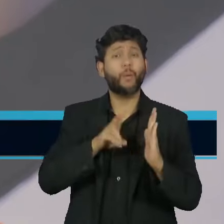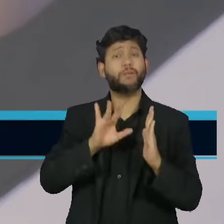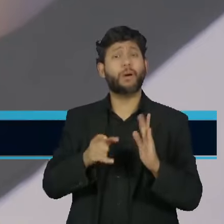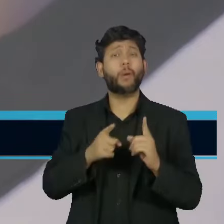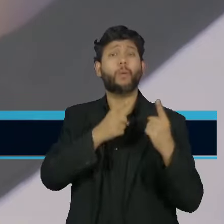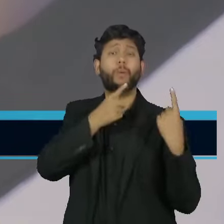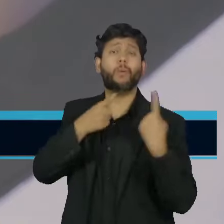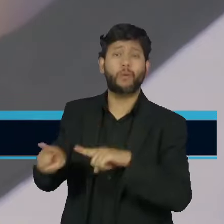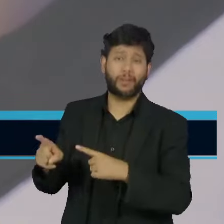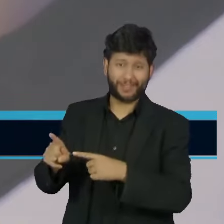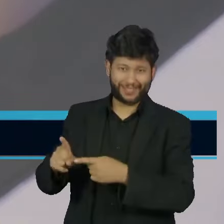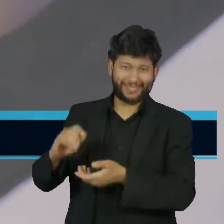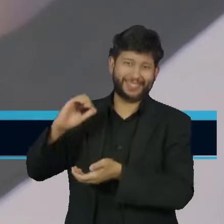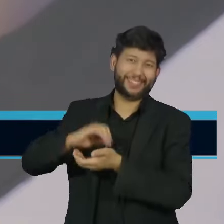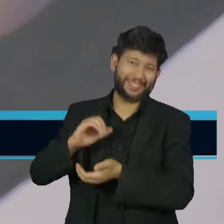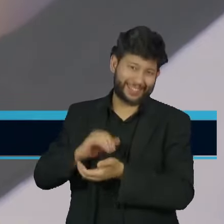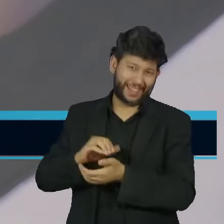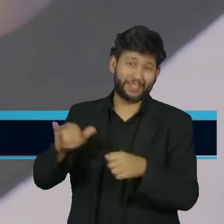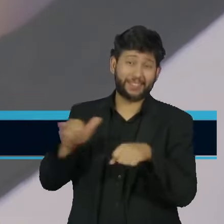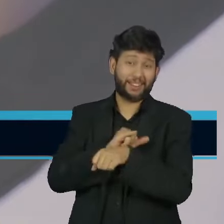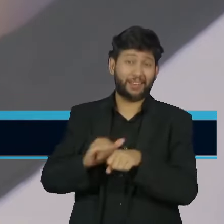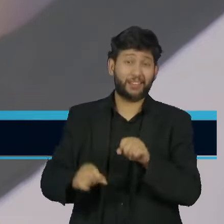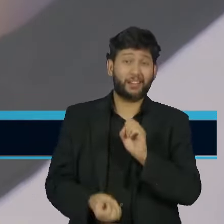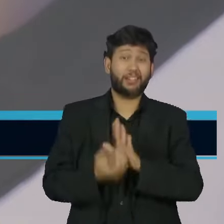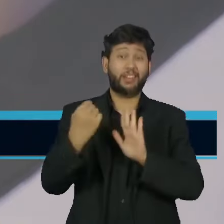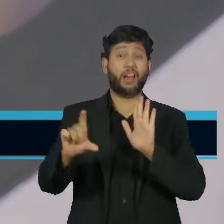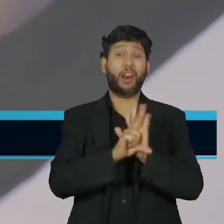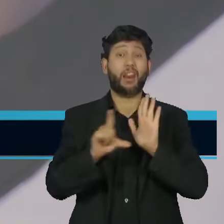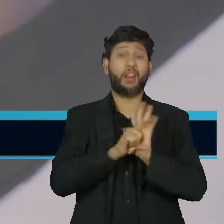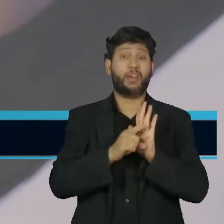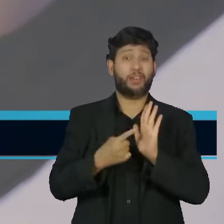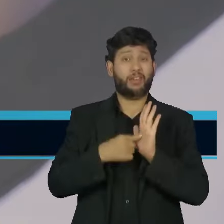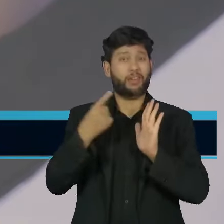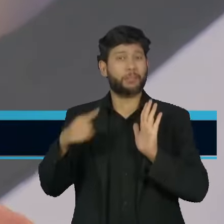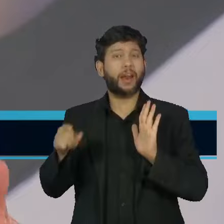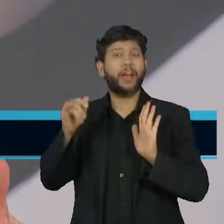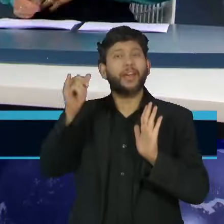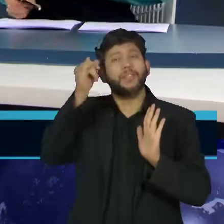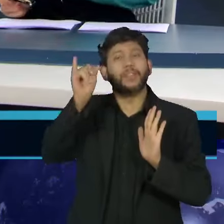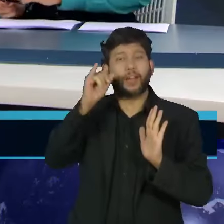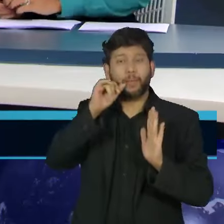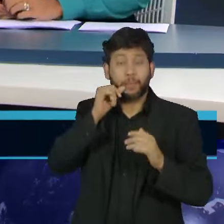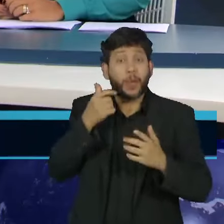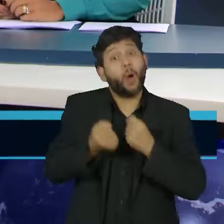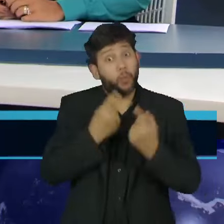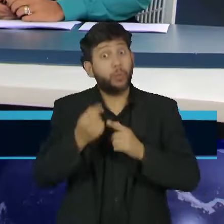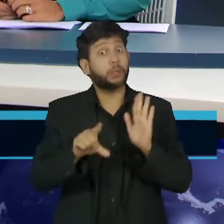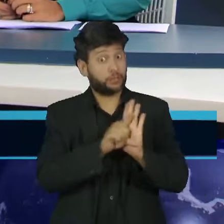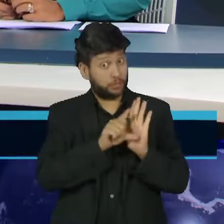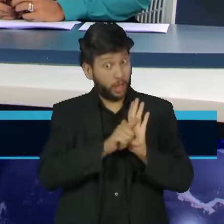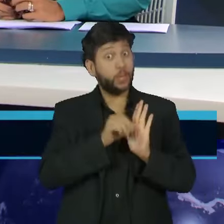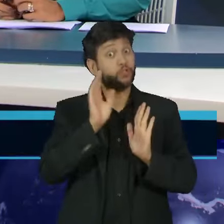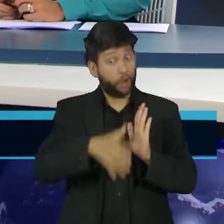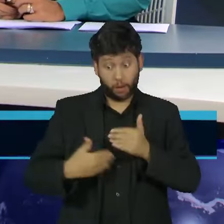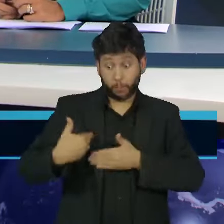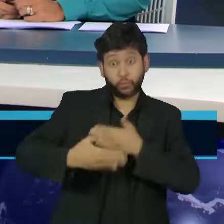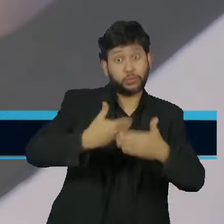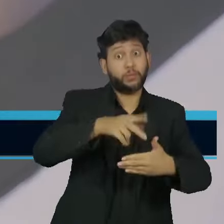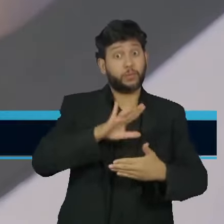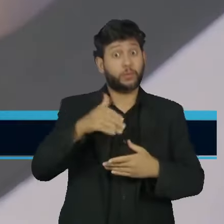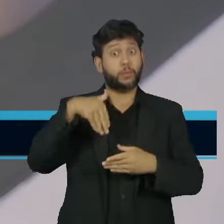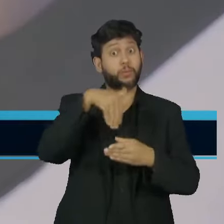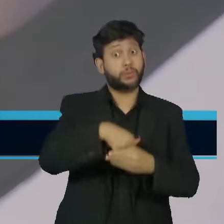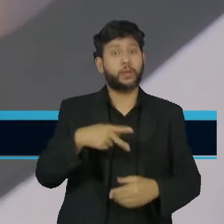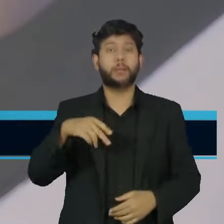legislativas, inclusive, para tentar conter prerrogativas do Supremo. Tem algumas delas que estão em curso, estão para ser votadas.